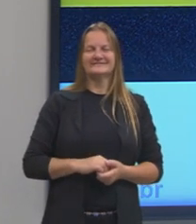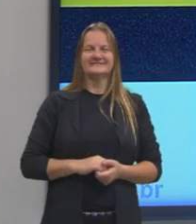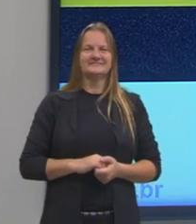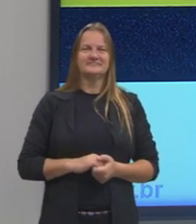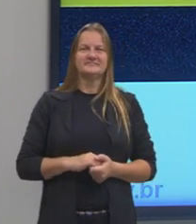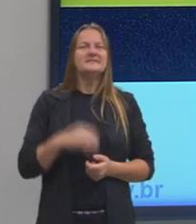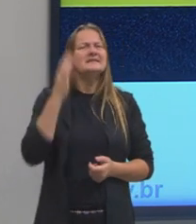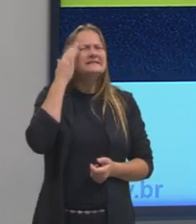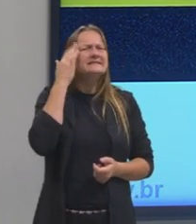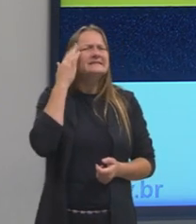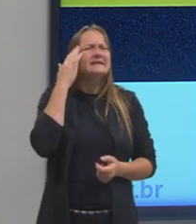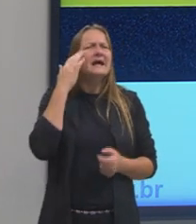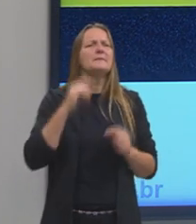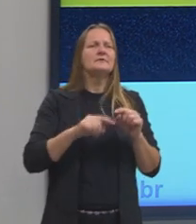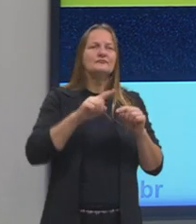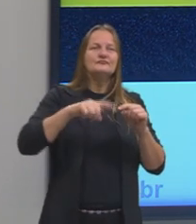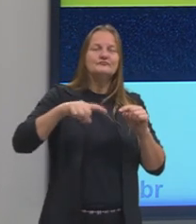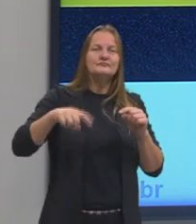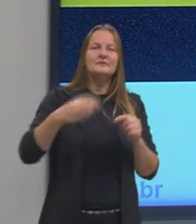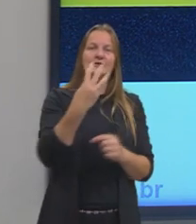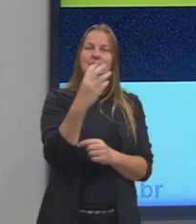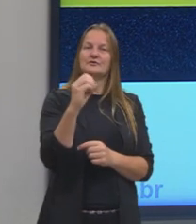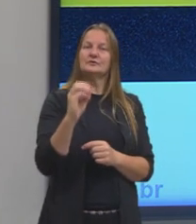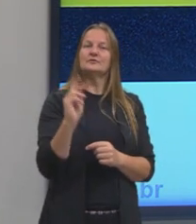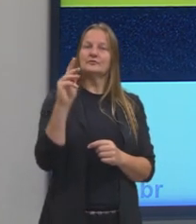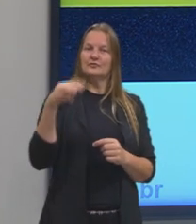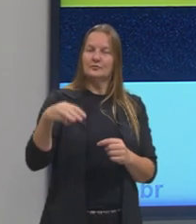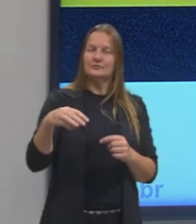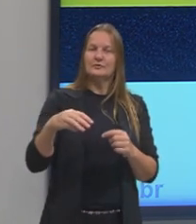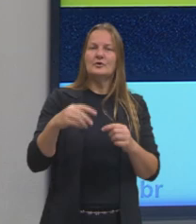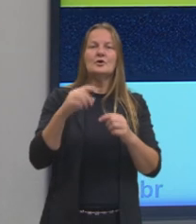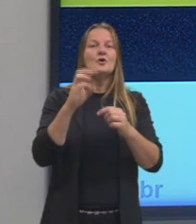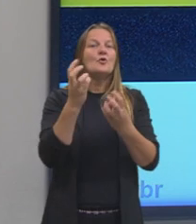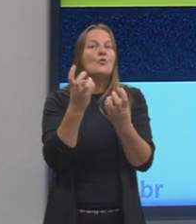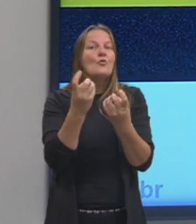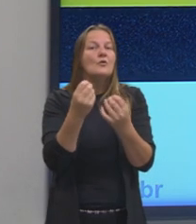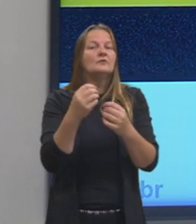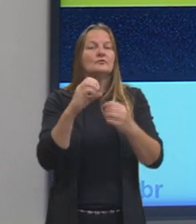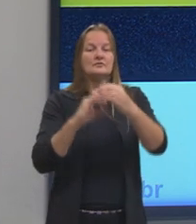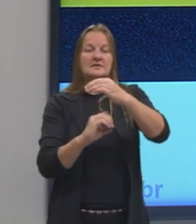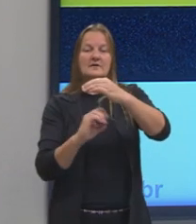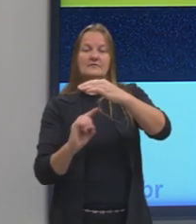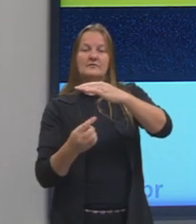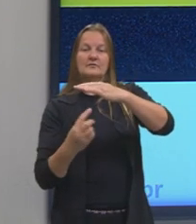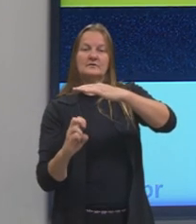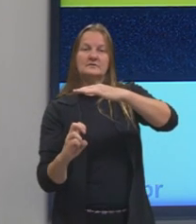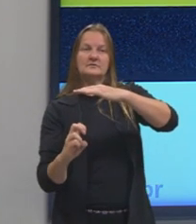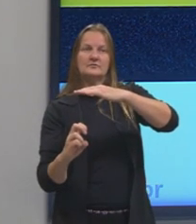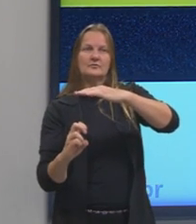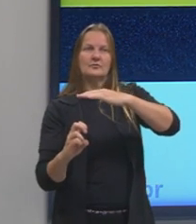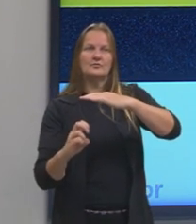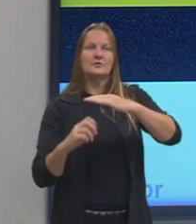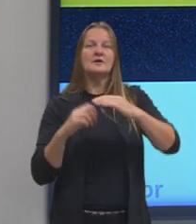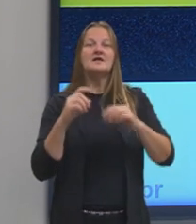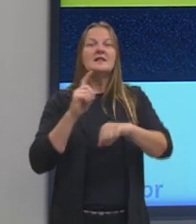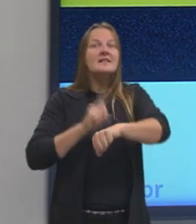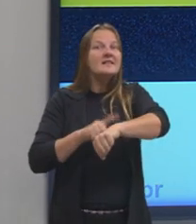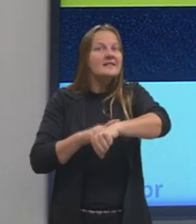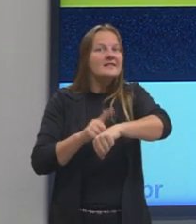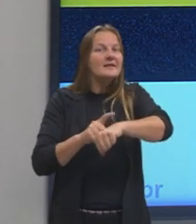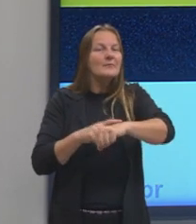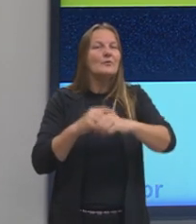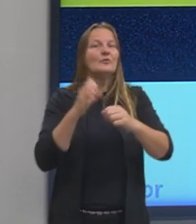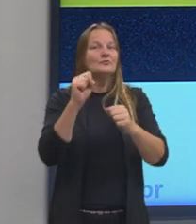gente sabe que a variação da distância é 30 quilômetros e a variação do tempo é 0,5. Se a gente fizer essa